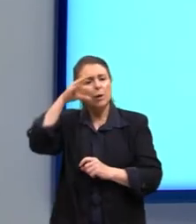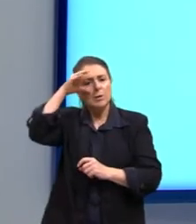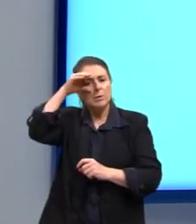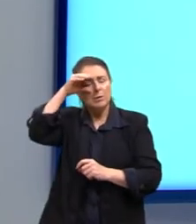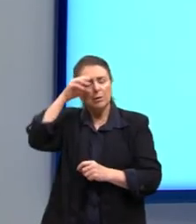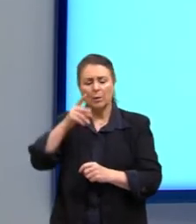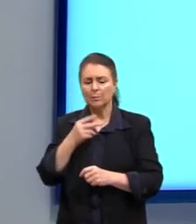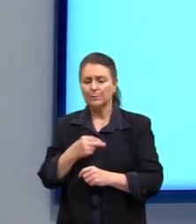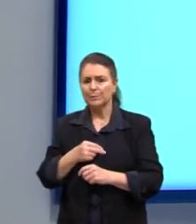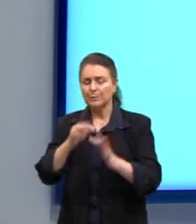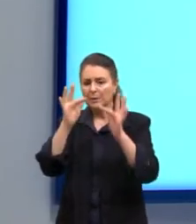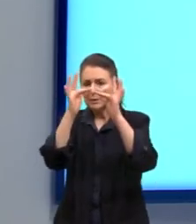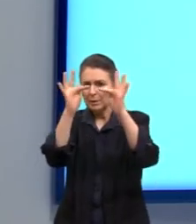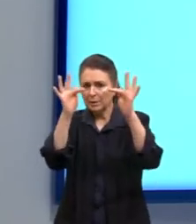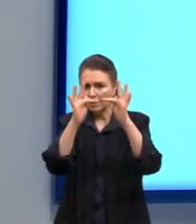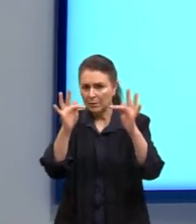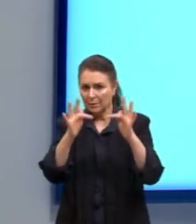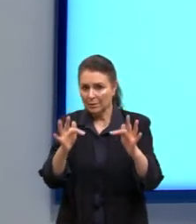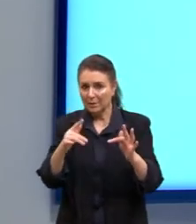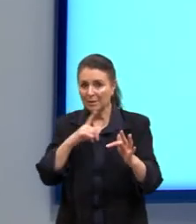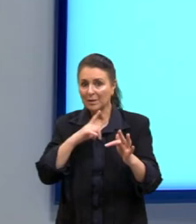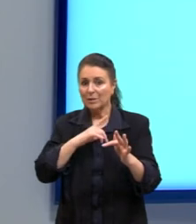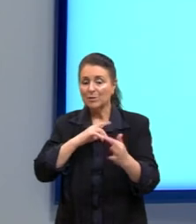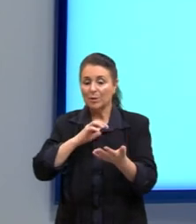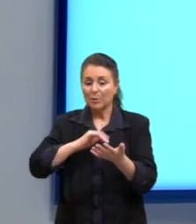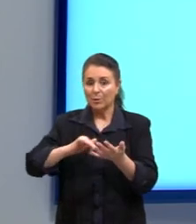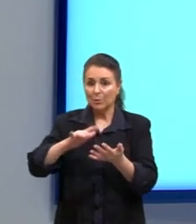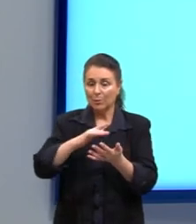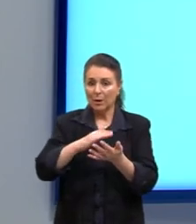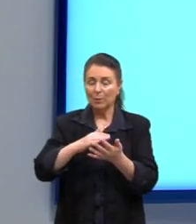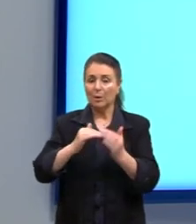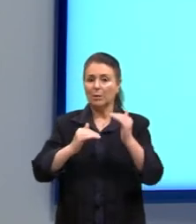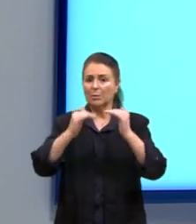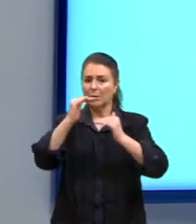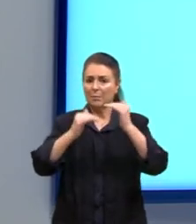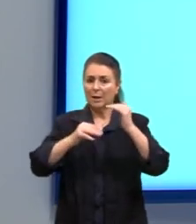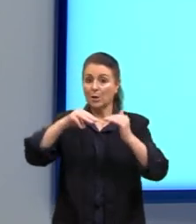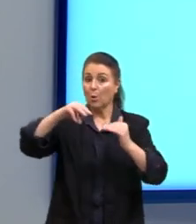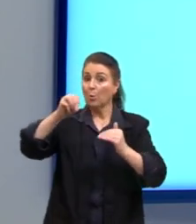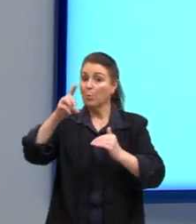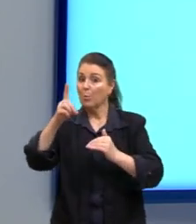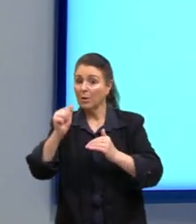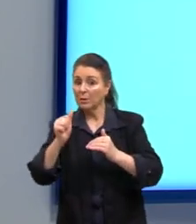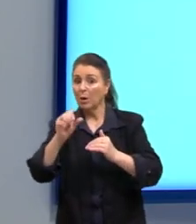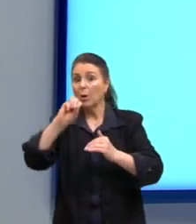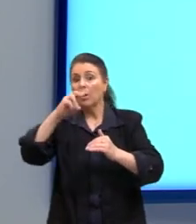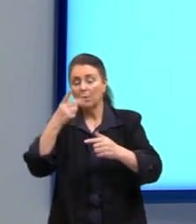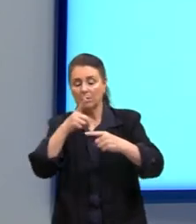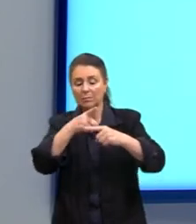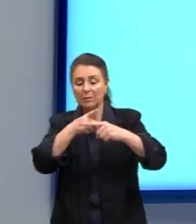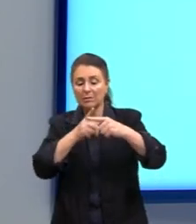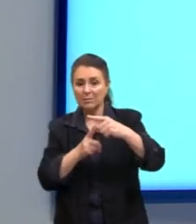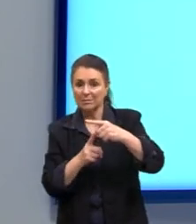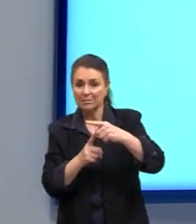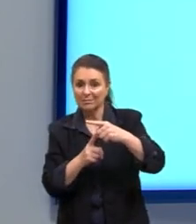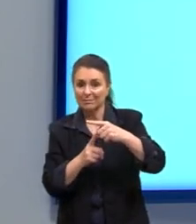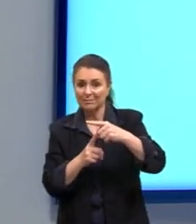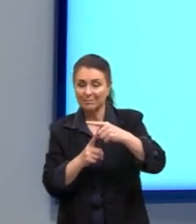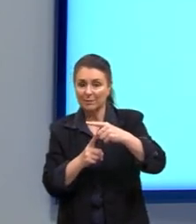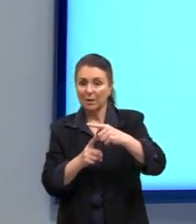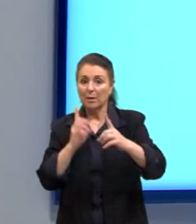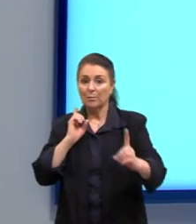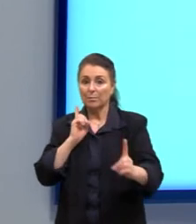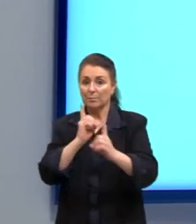todas as frases? Que nós tínhamos o cálculo ou da média, ou da moda, ou da mediana. Então, para a gente chegar na